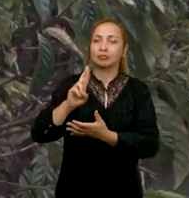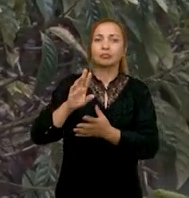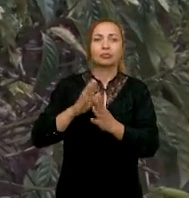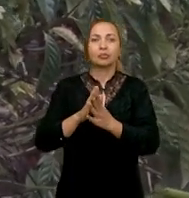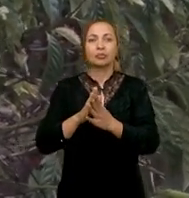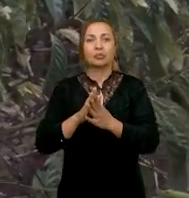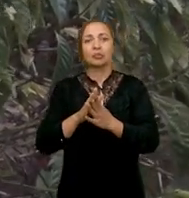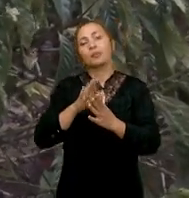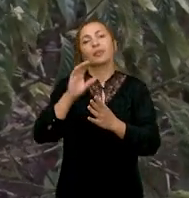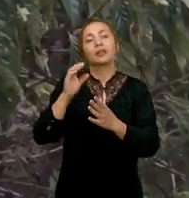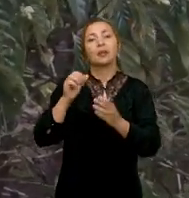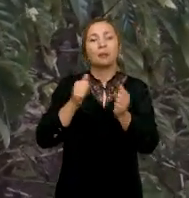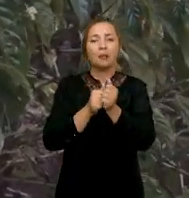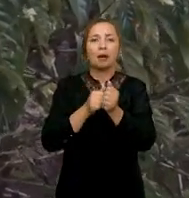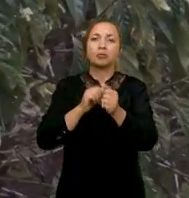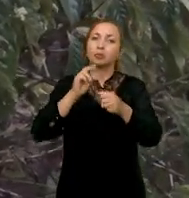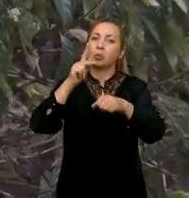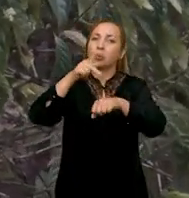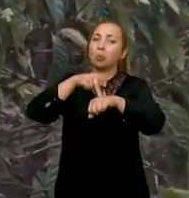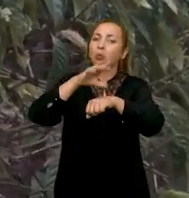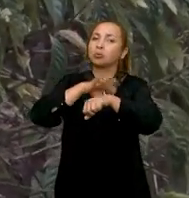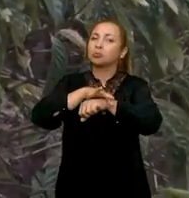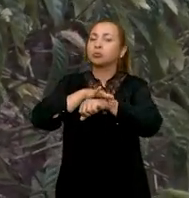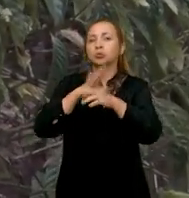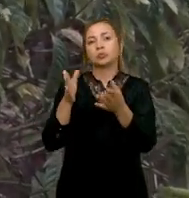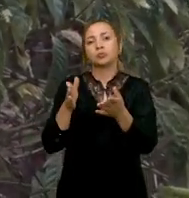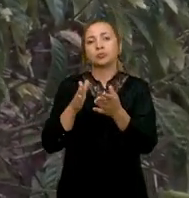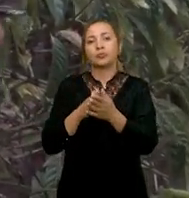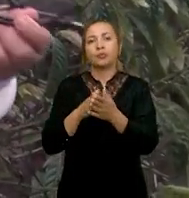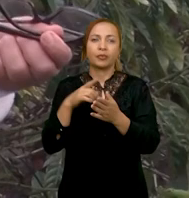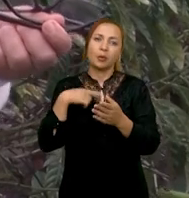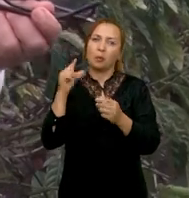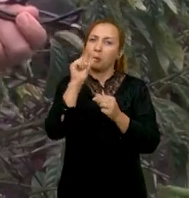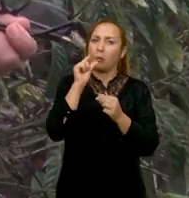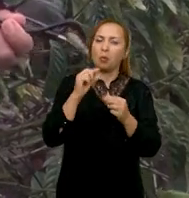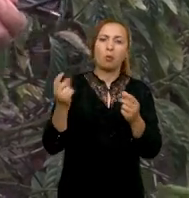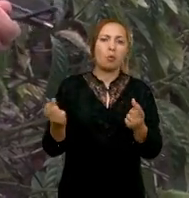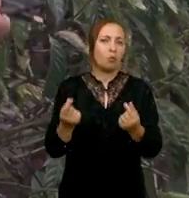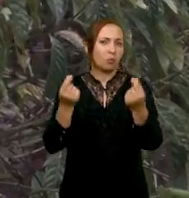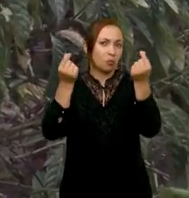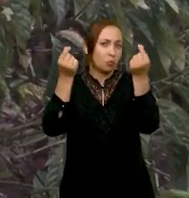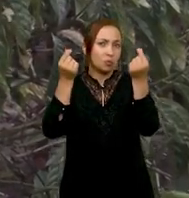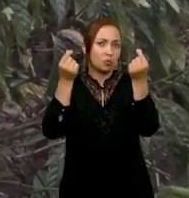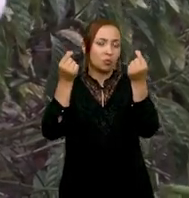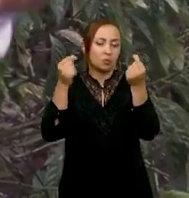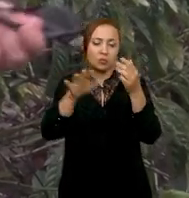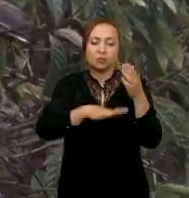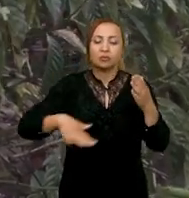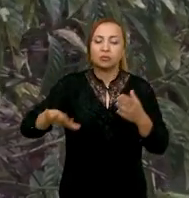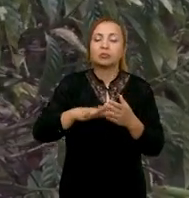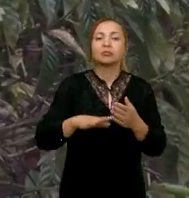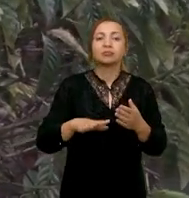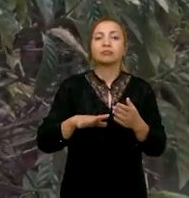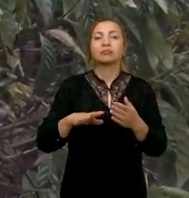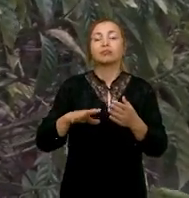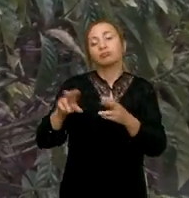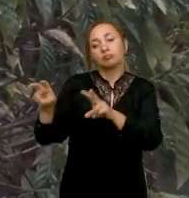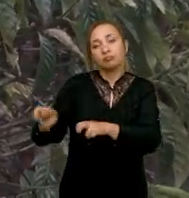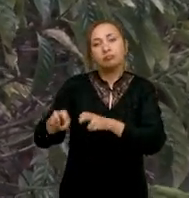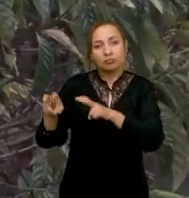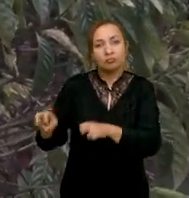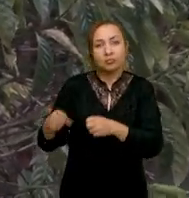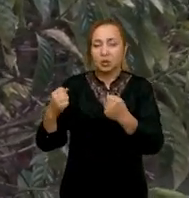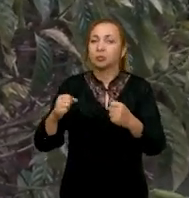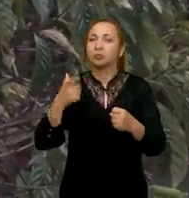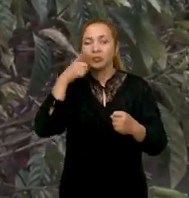ali em Unápolis e Itabela. Então, com menor custo, um pequeno produtor que tem uma área mais baixa de sua propriedade,